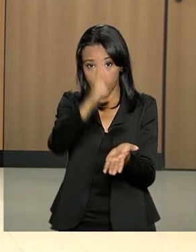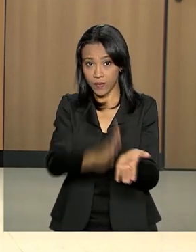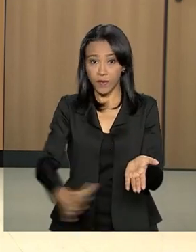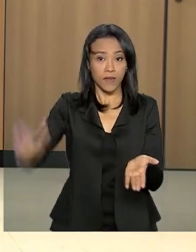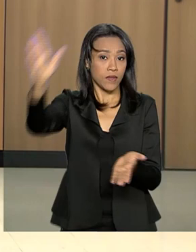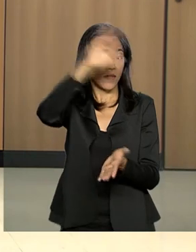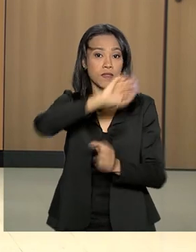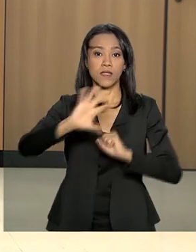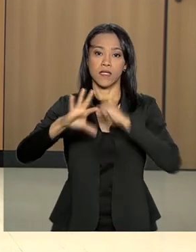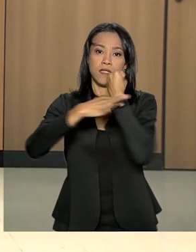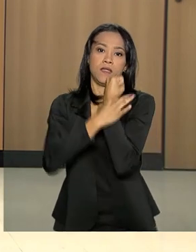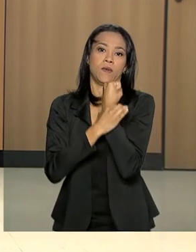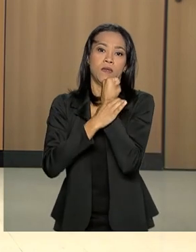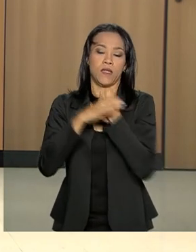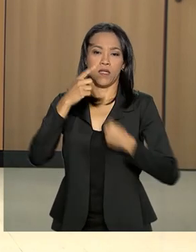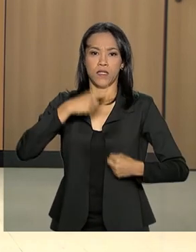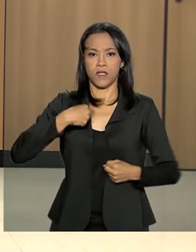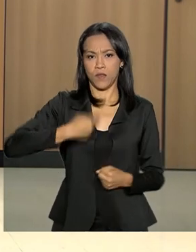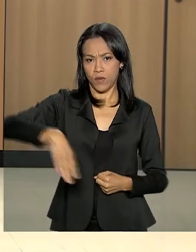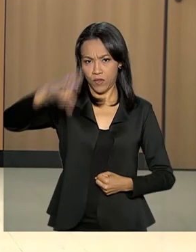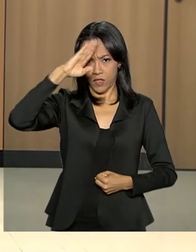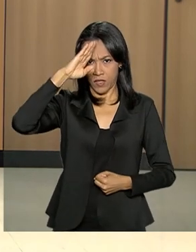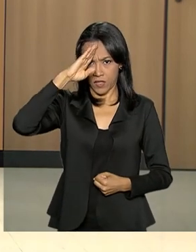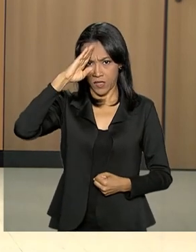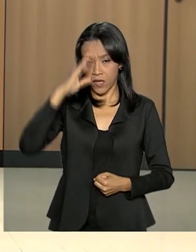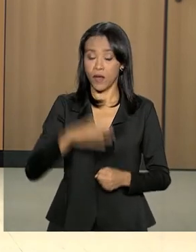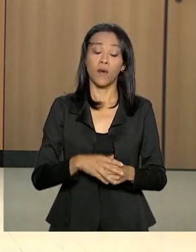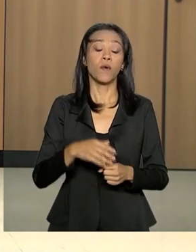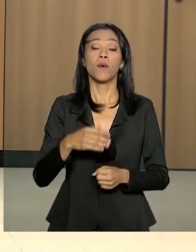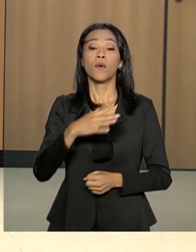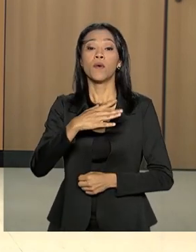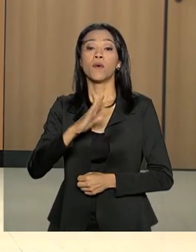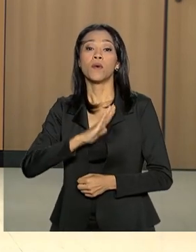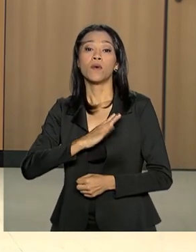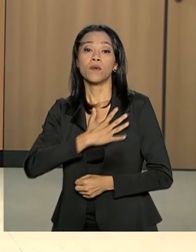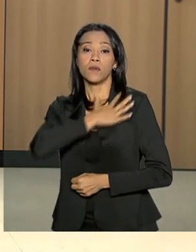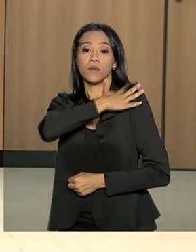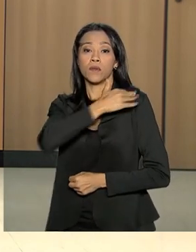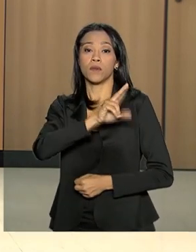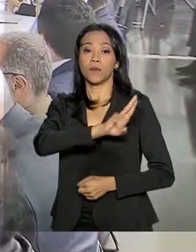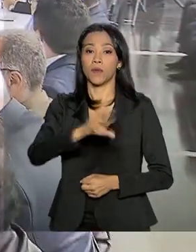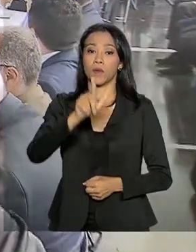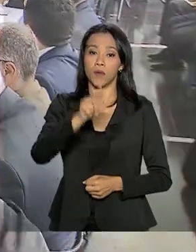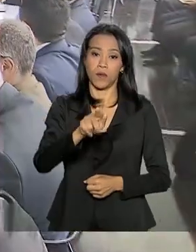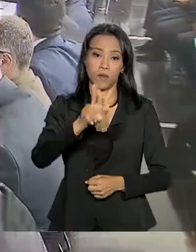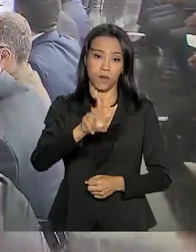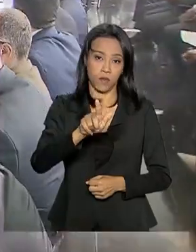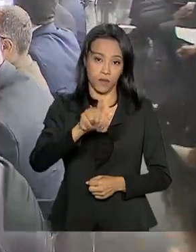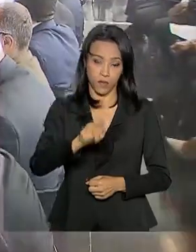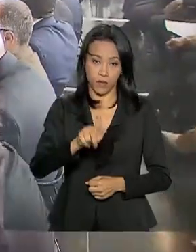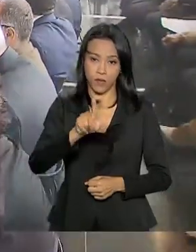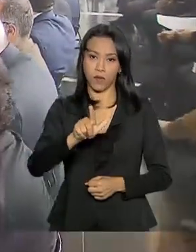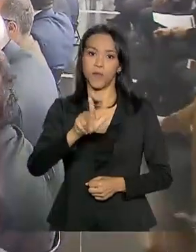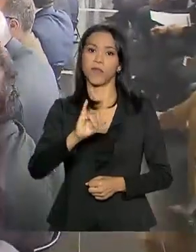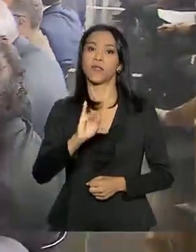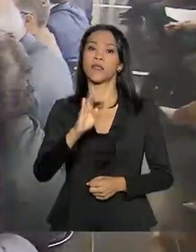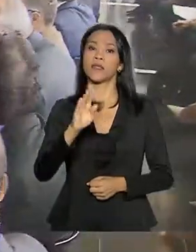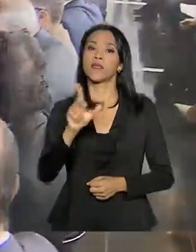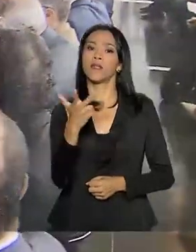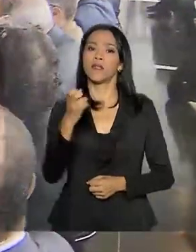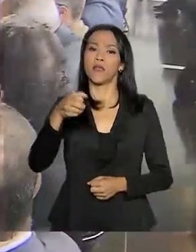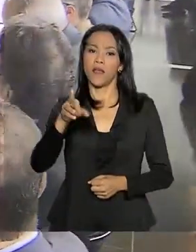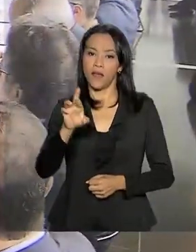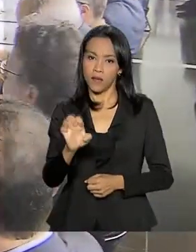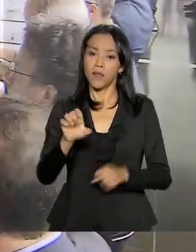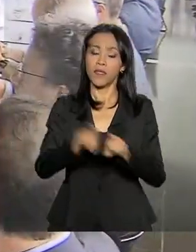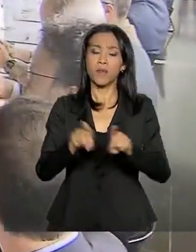segurança pública, o general Guilherme Teófilo, e também com o secretário de segurança pública de todos os estados. A